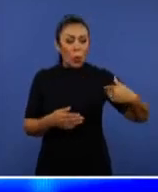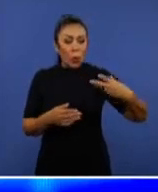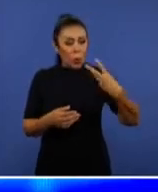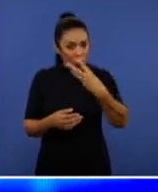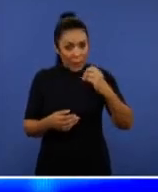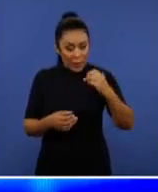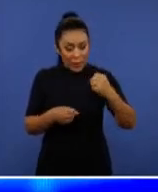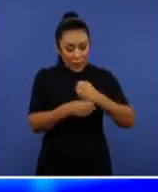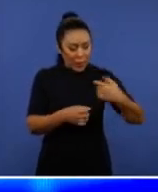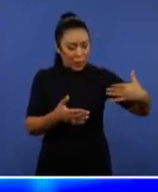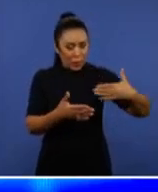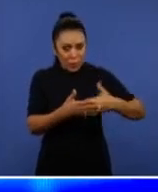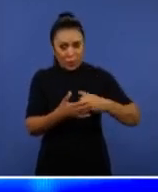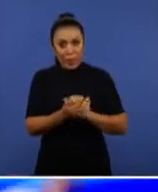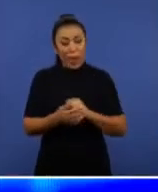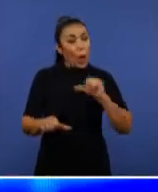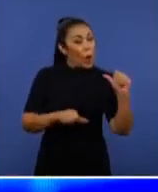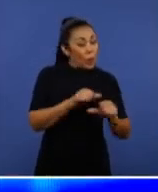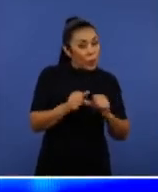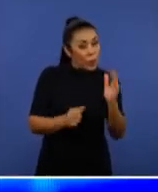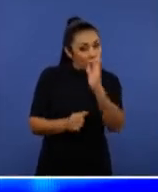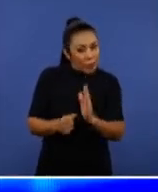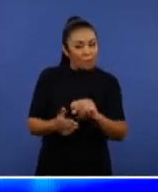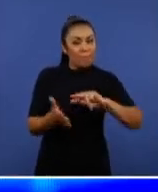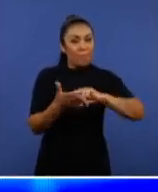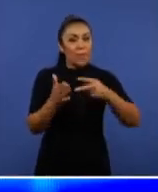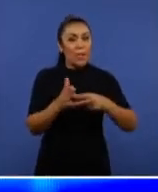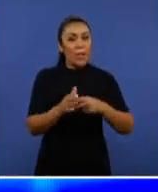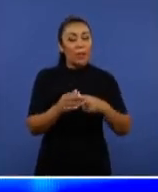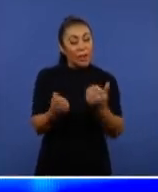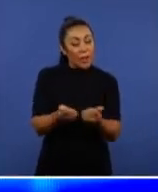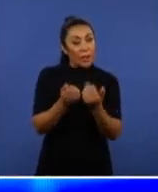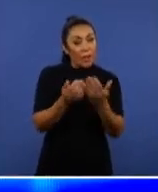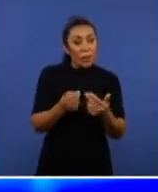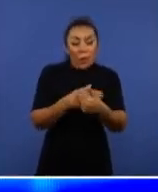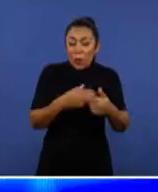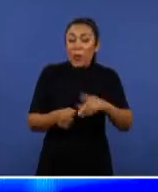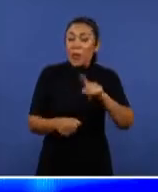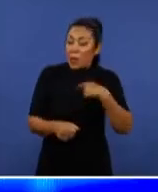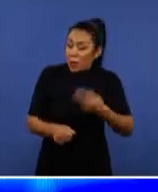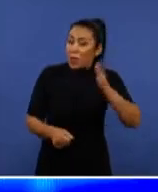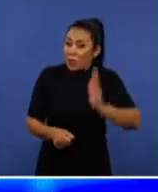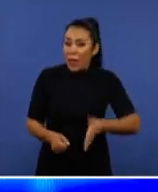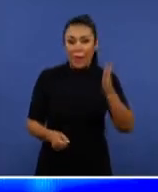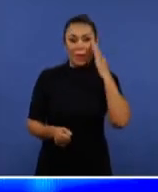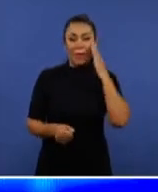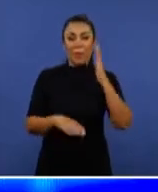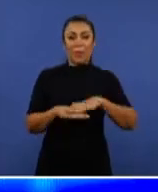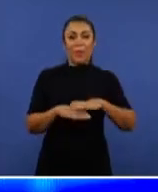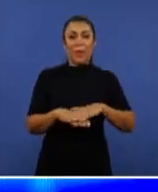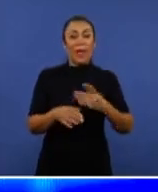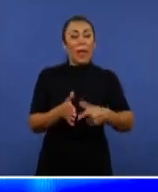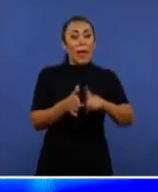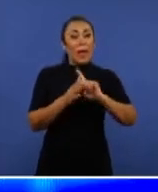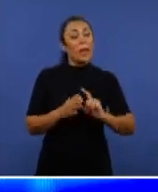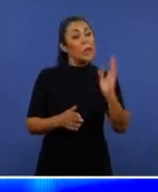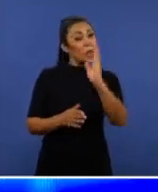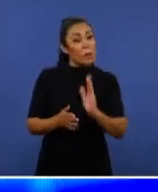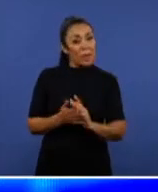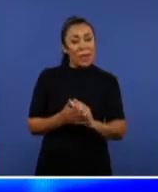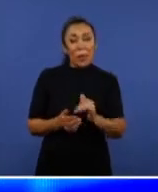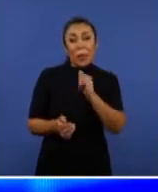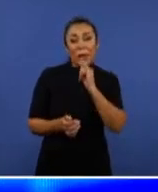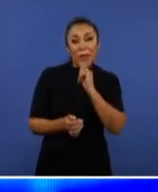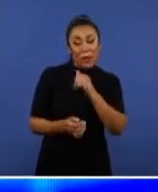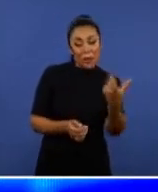Mudar o Brasil significa, vamos, devolver a condição que nós sabemos fazer. O Brasil era mencionado como exemplo em cobertura vacinal.